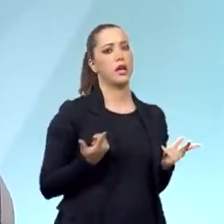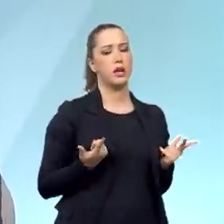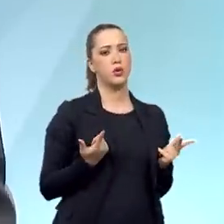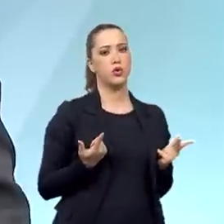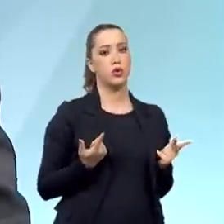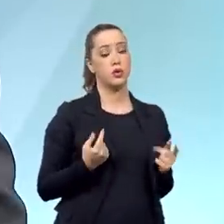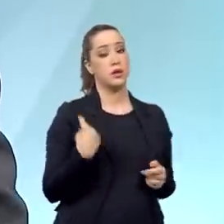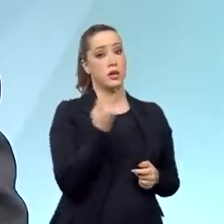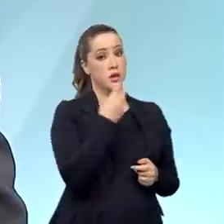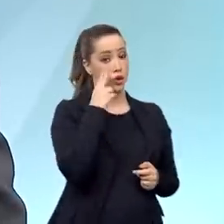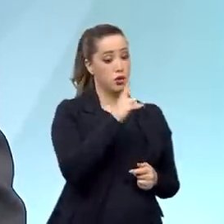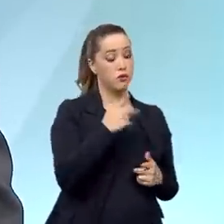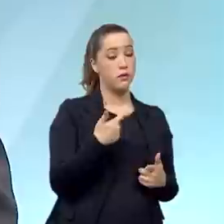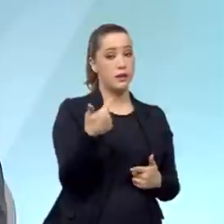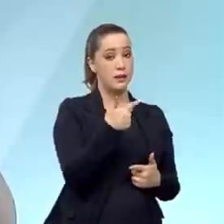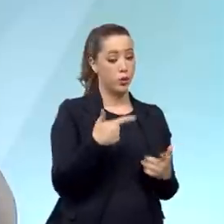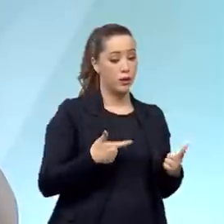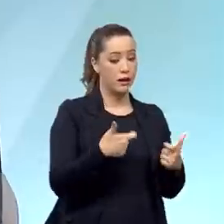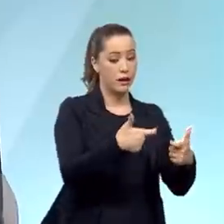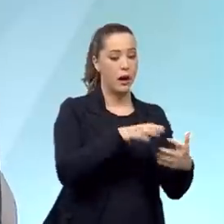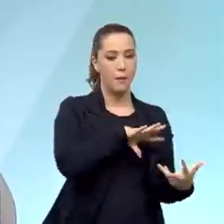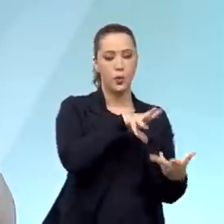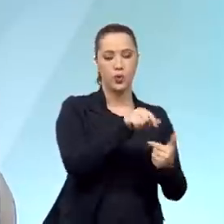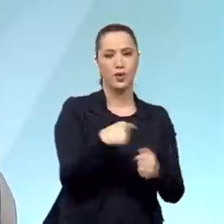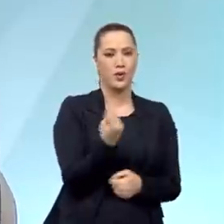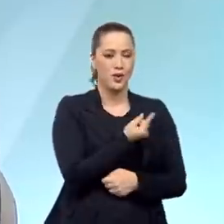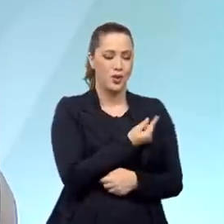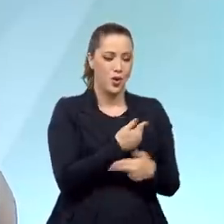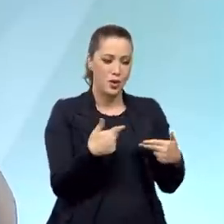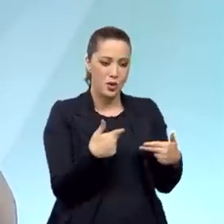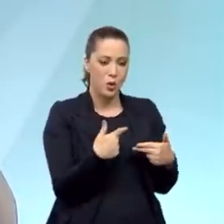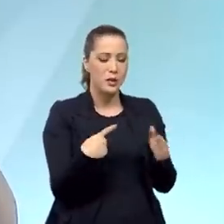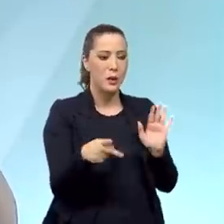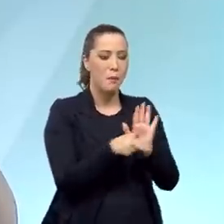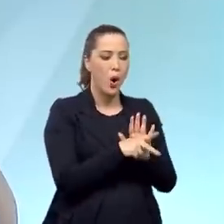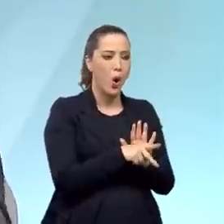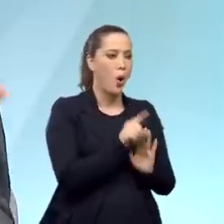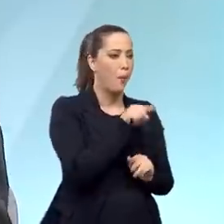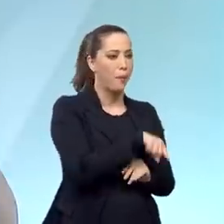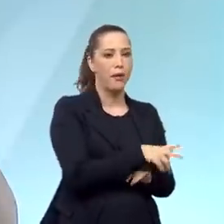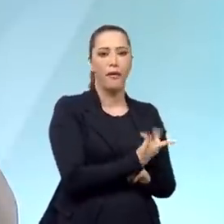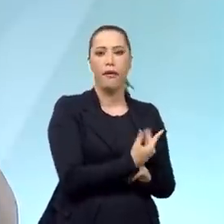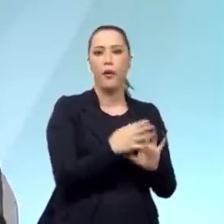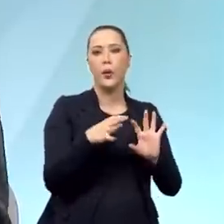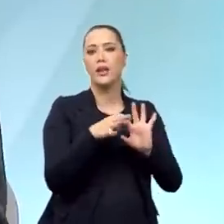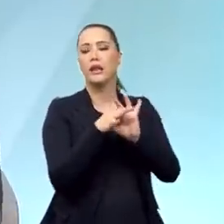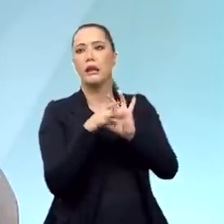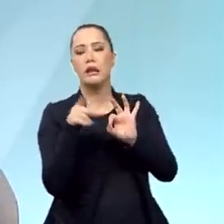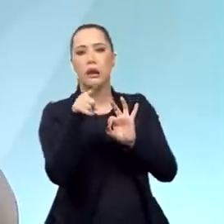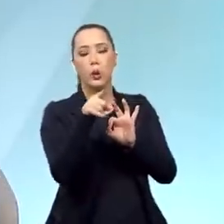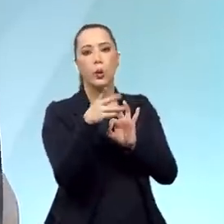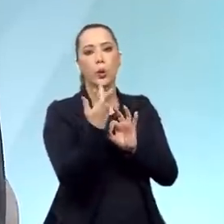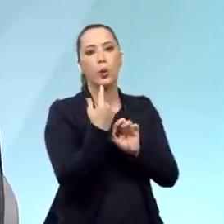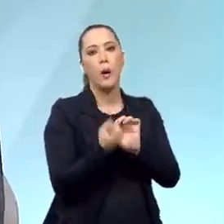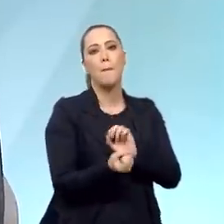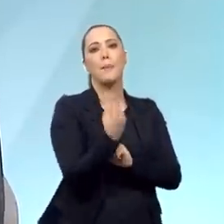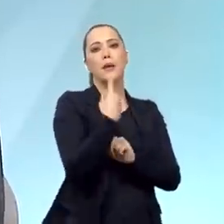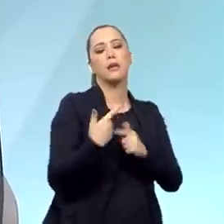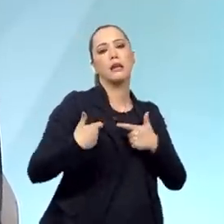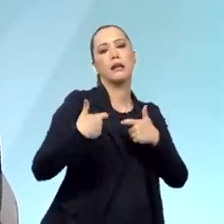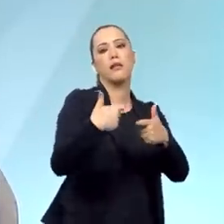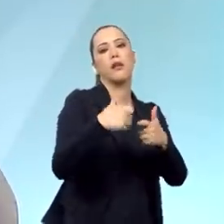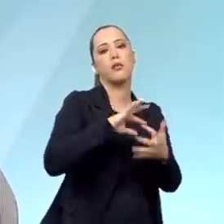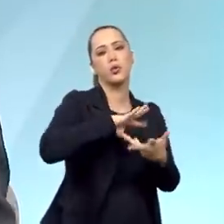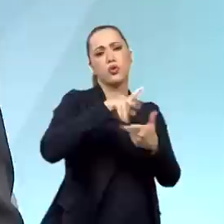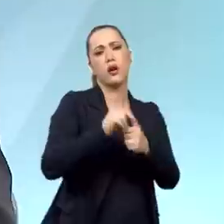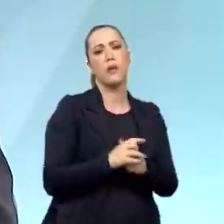movimento, que era a Segunda Guerra Mundial. E os nossos equipamentos ainda eram muito associados à Primeira Guerra Mundial.